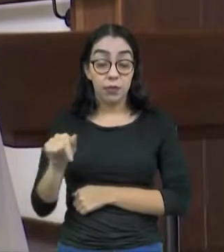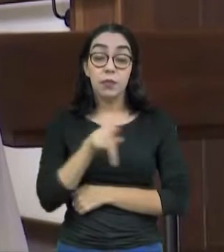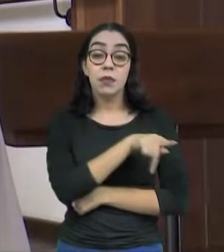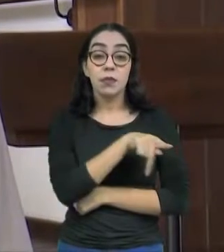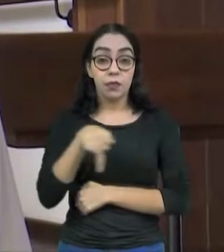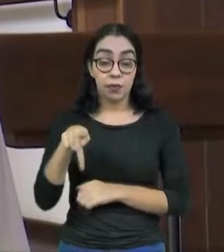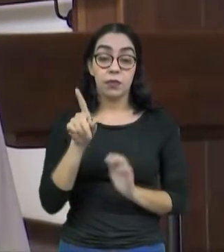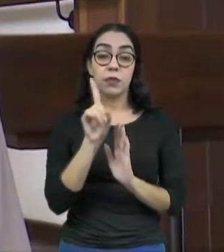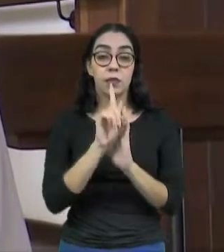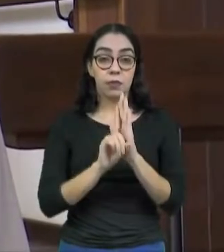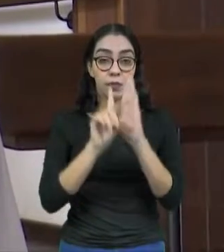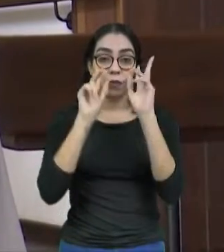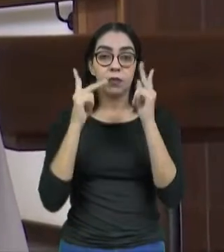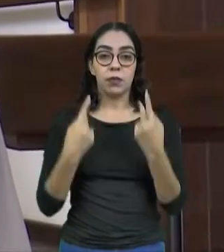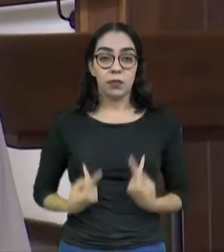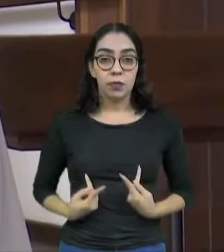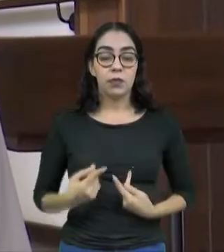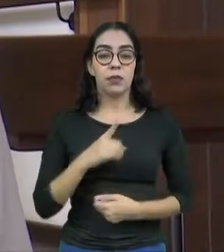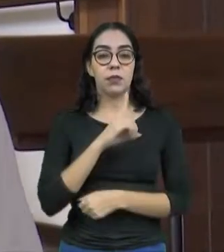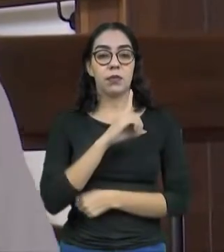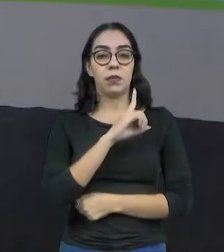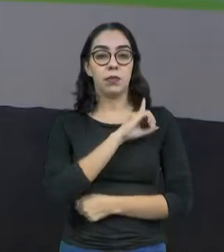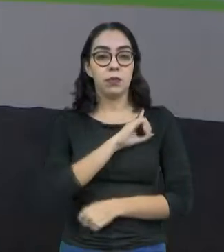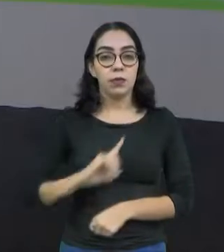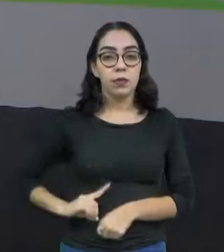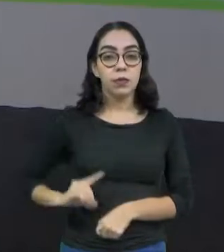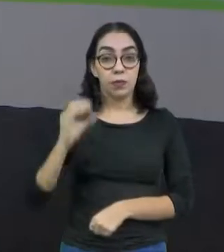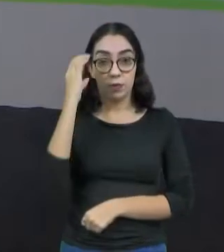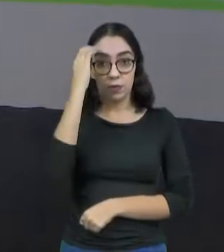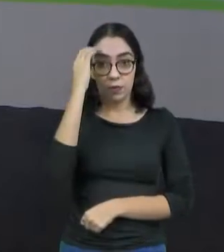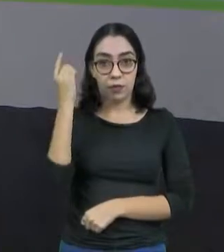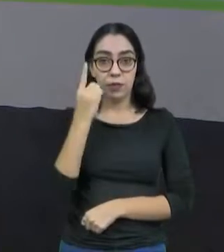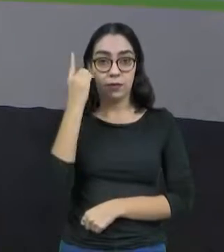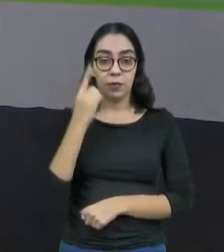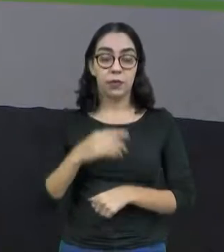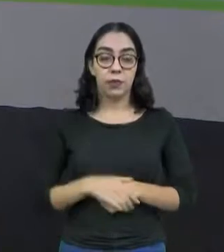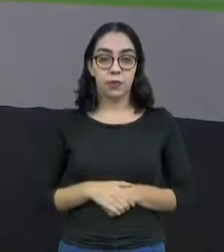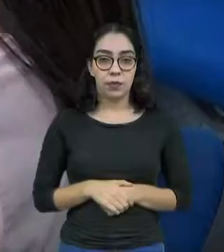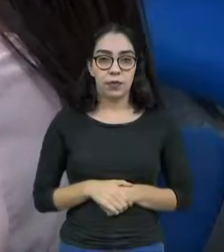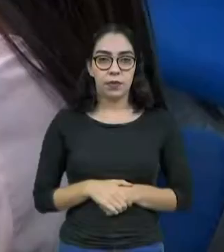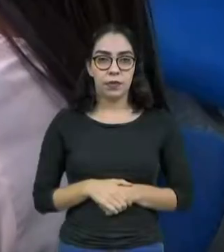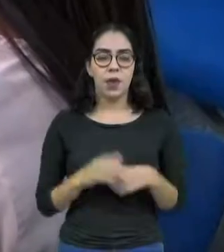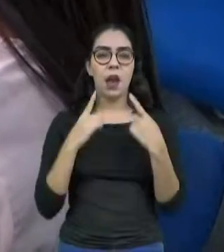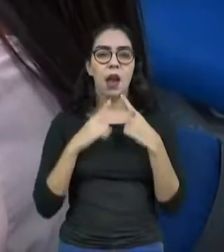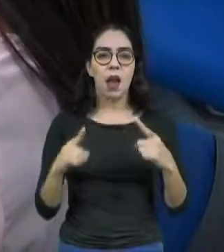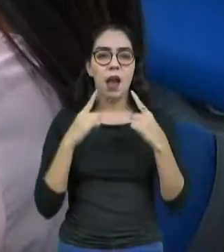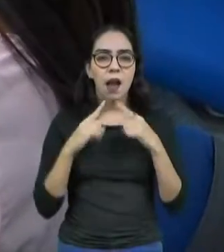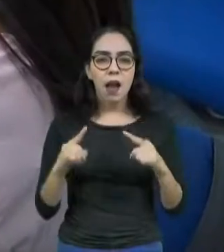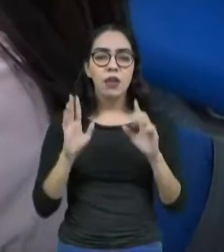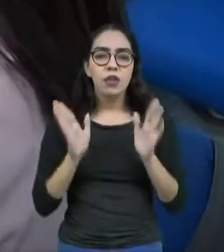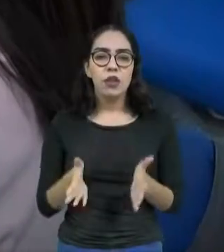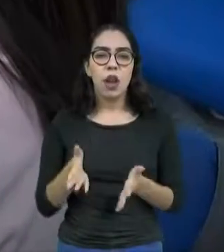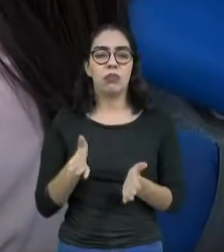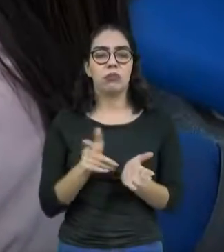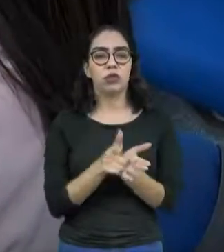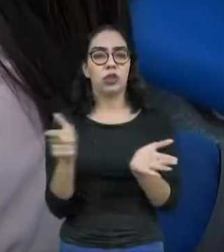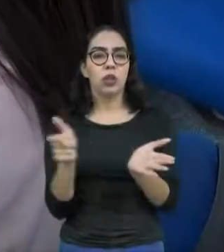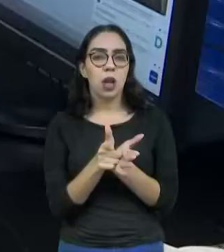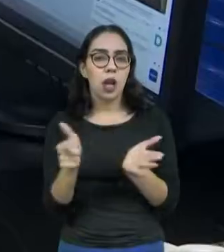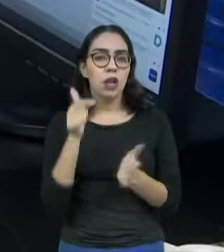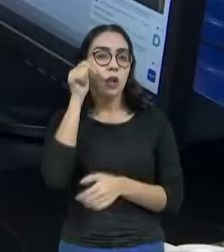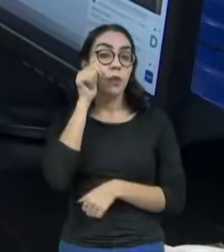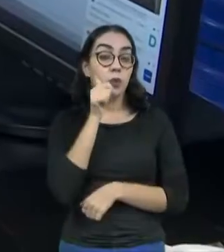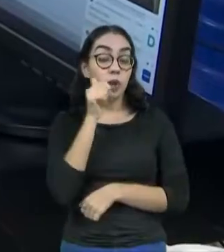e Cidadania, o deputado do PSOL, Renato Roseli. Crescem as denúncias de ataques a jornalistas mulheres no